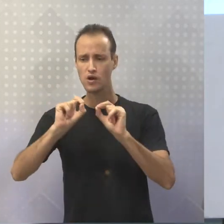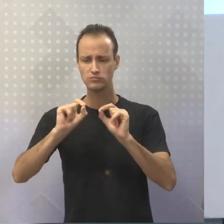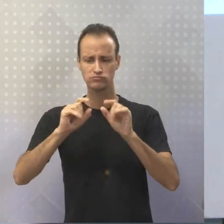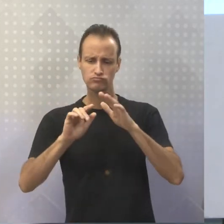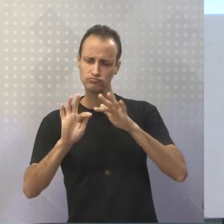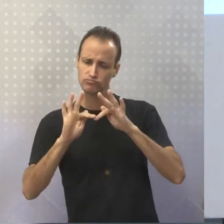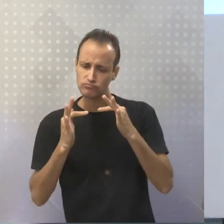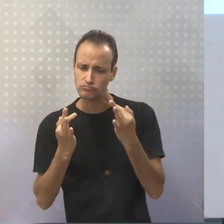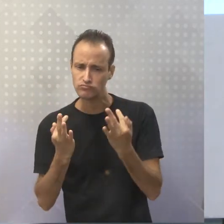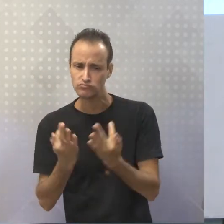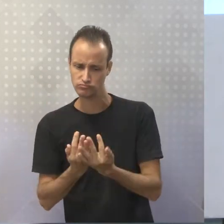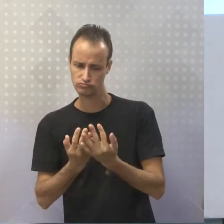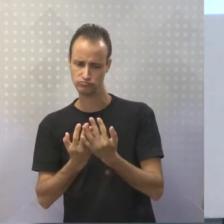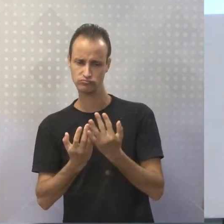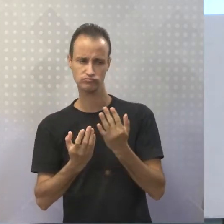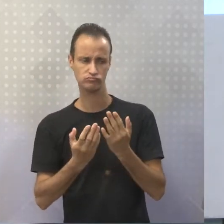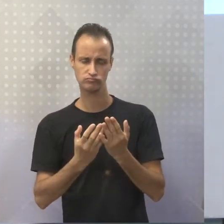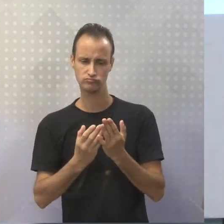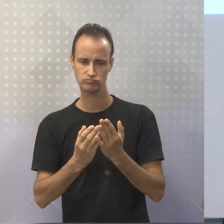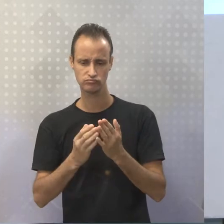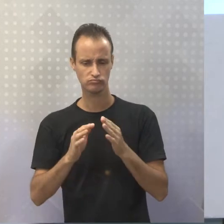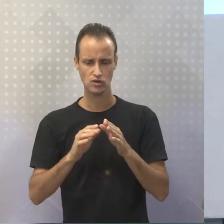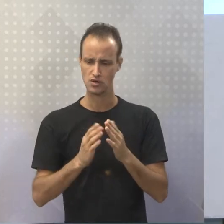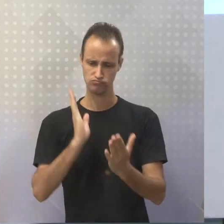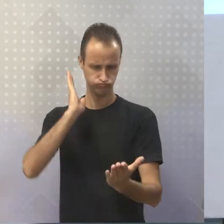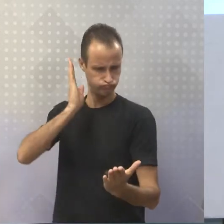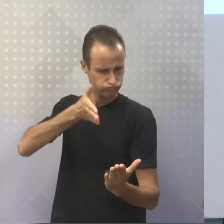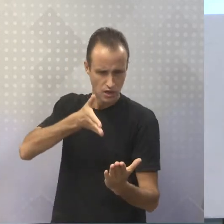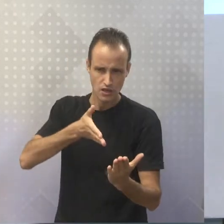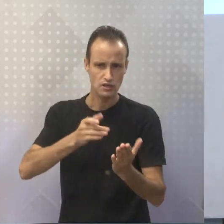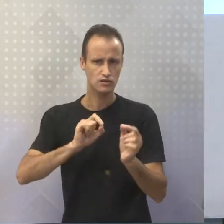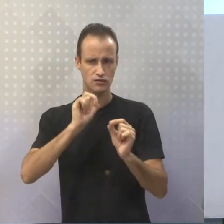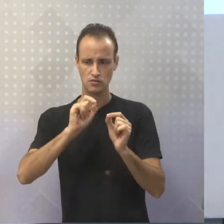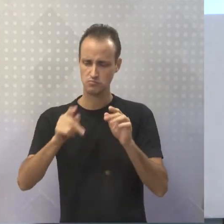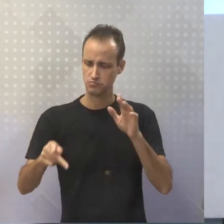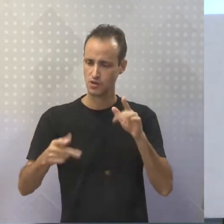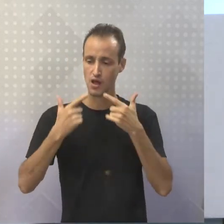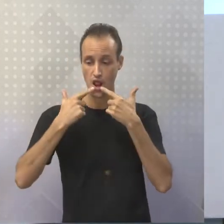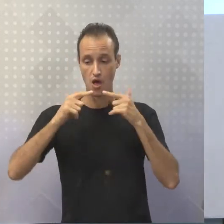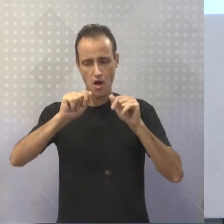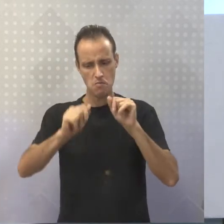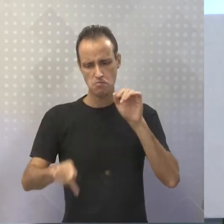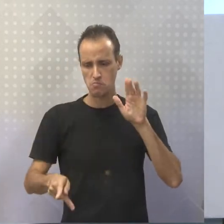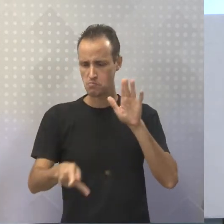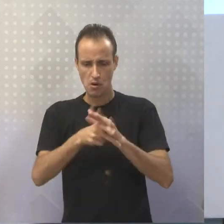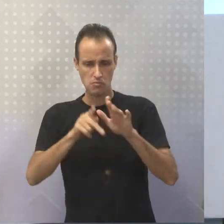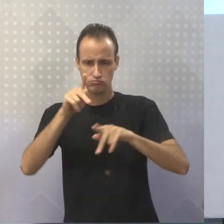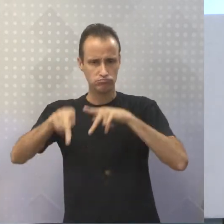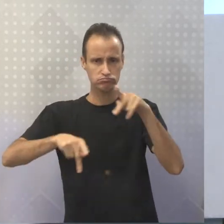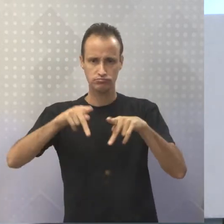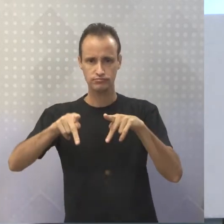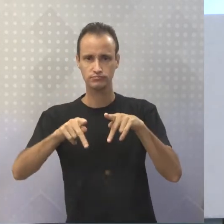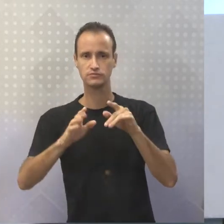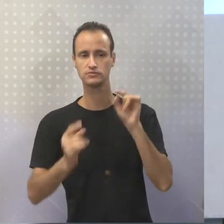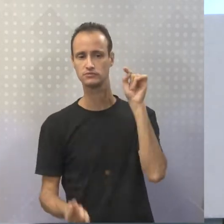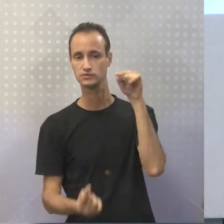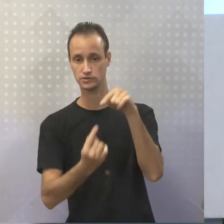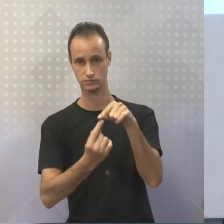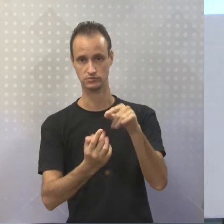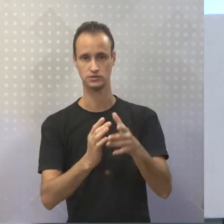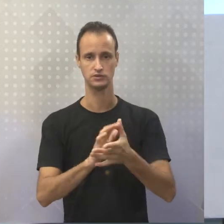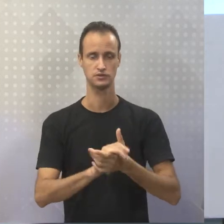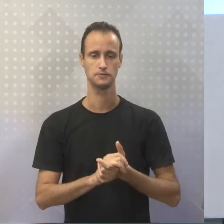mais simples, mais objetiva, mais direta e mais popular. Ou seja, ela é mais próxima, justamente,